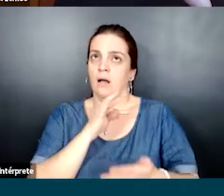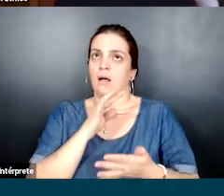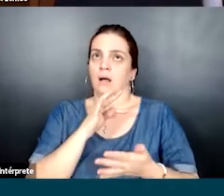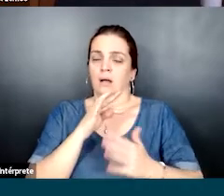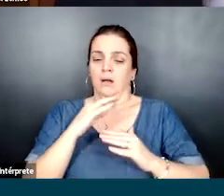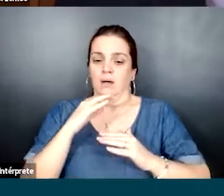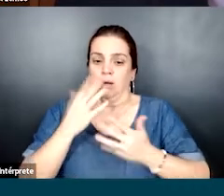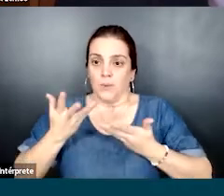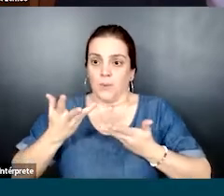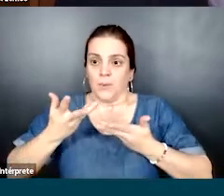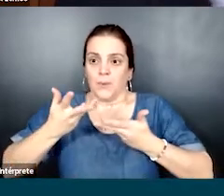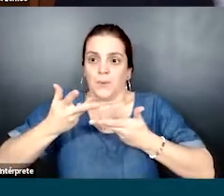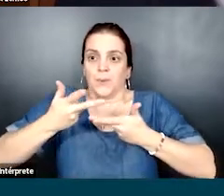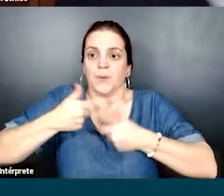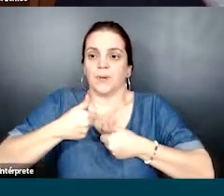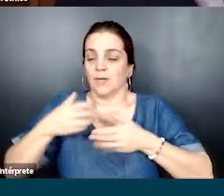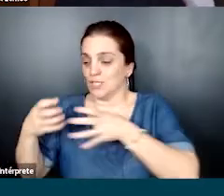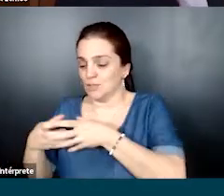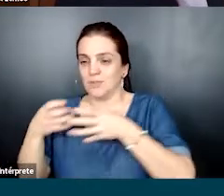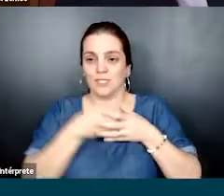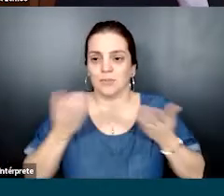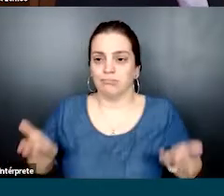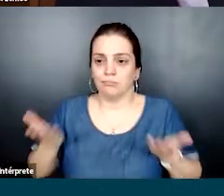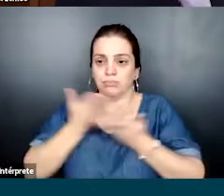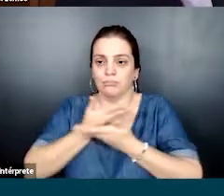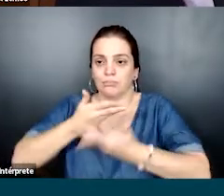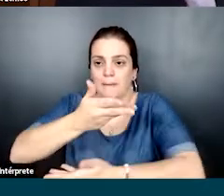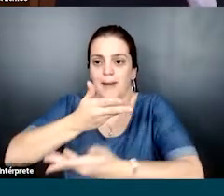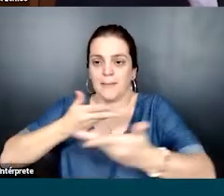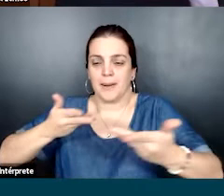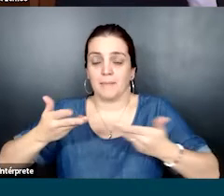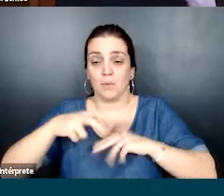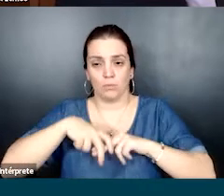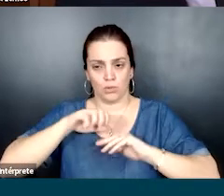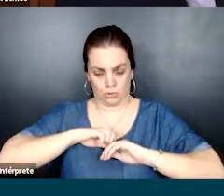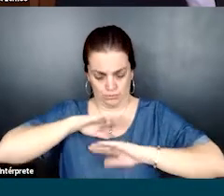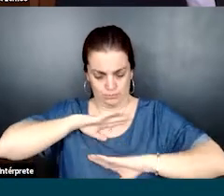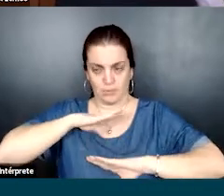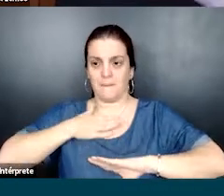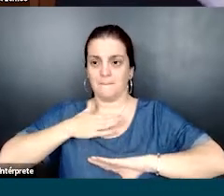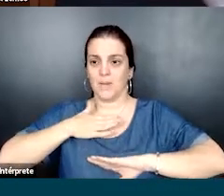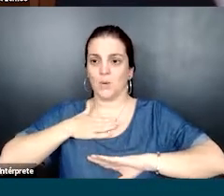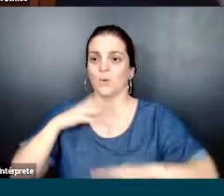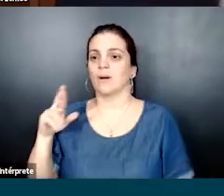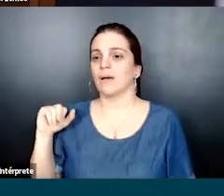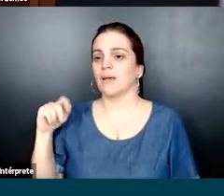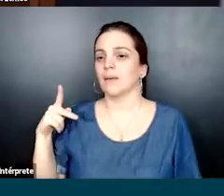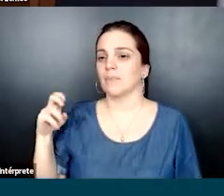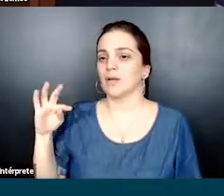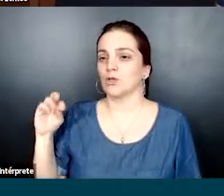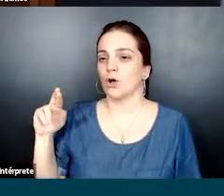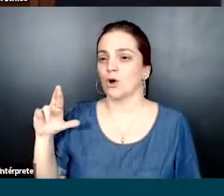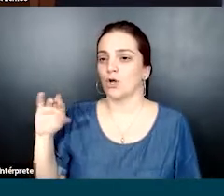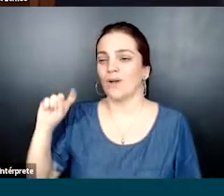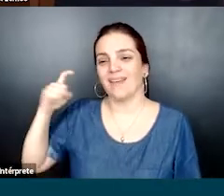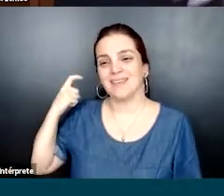nossas discussões de alta qualidade, das trocas reais entre os times. Por isso que a gente usa tanto o nosso conhecimento, né? O nosso